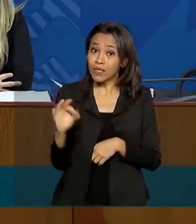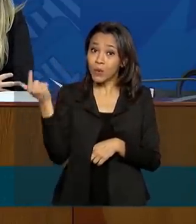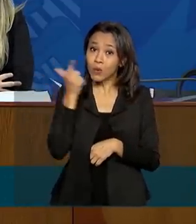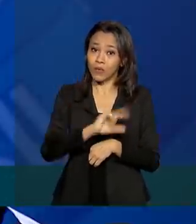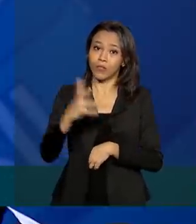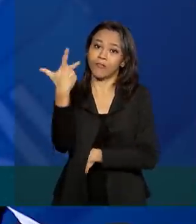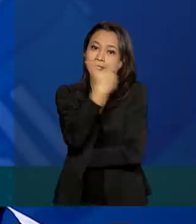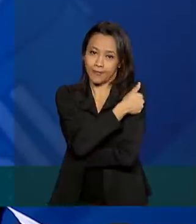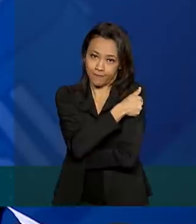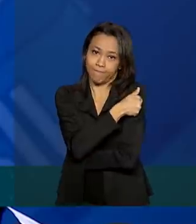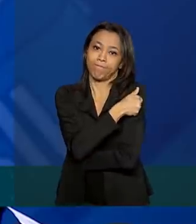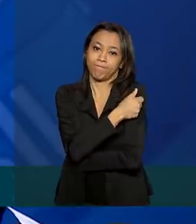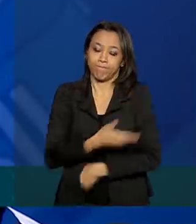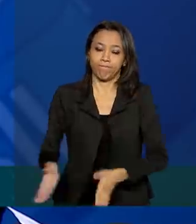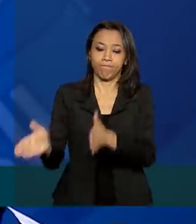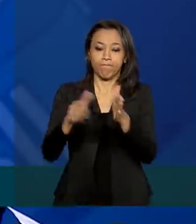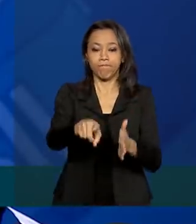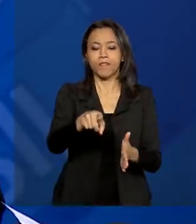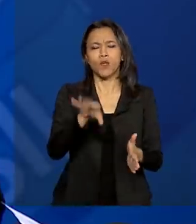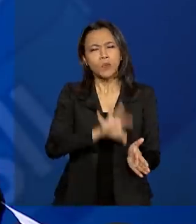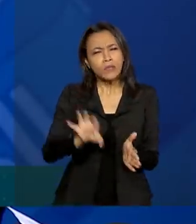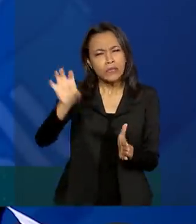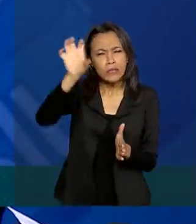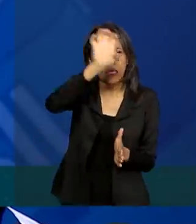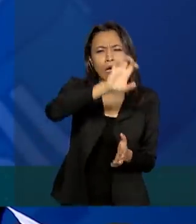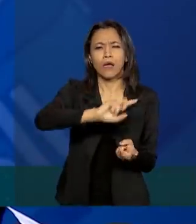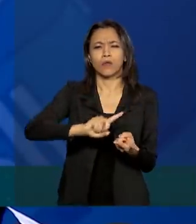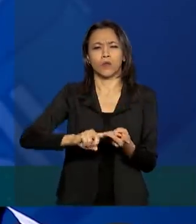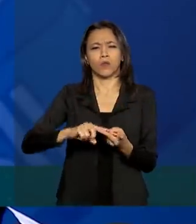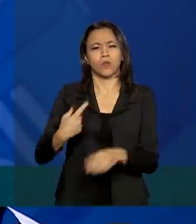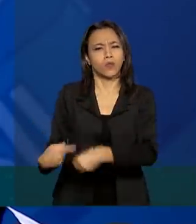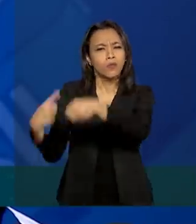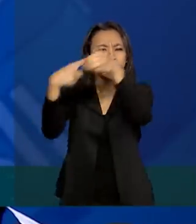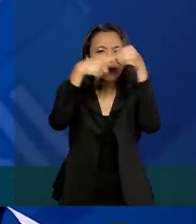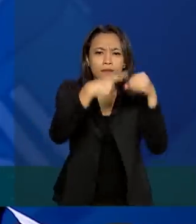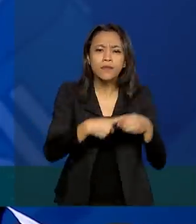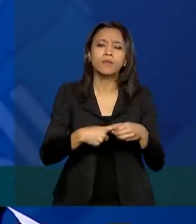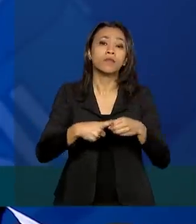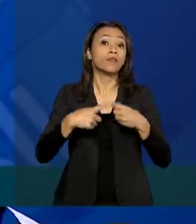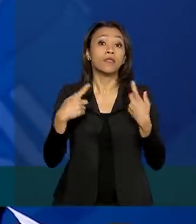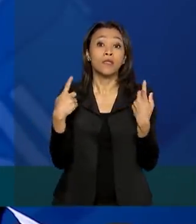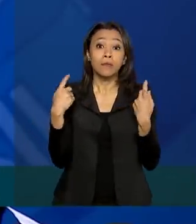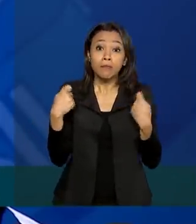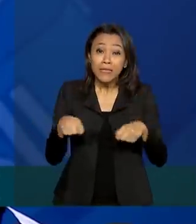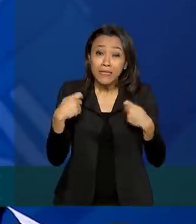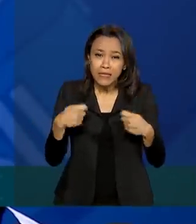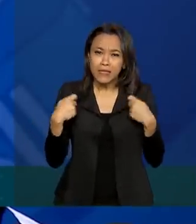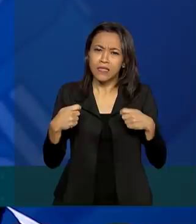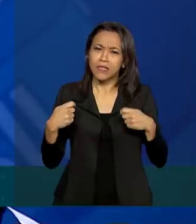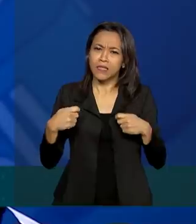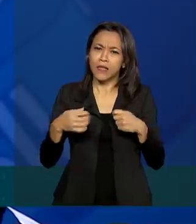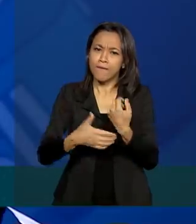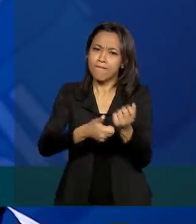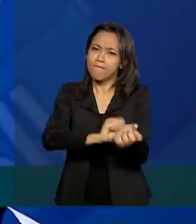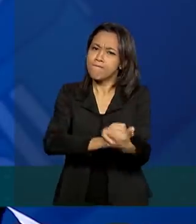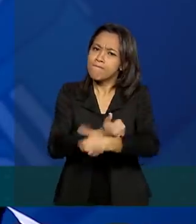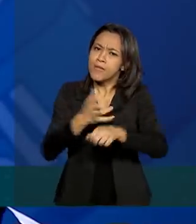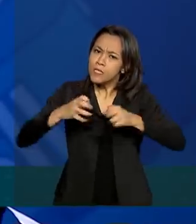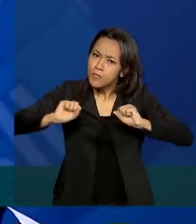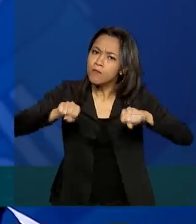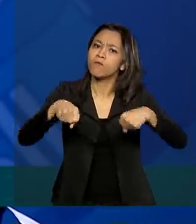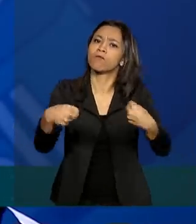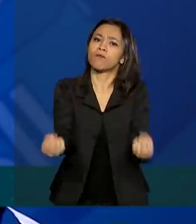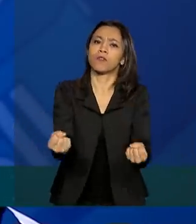vacinado. Tanto os estados quanto os municípios devem envidar esforços nesse momento de